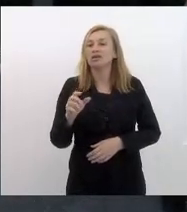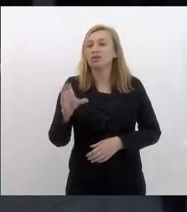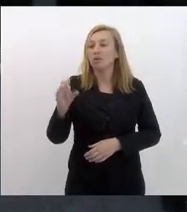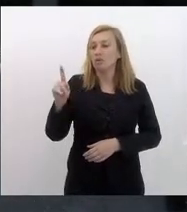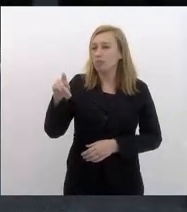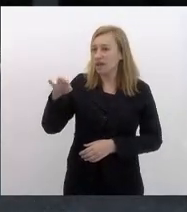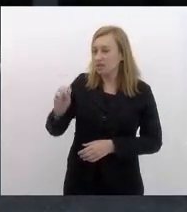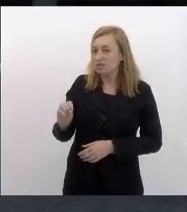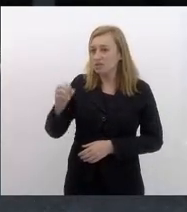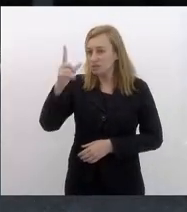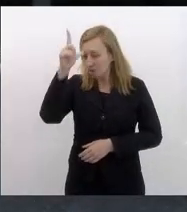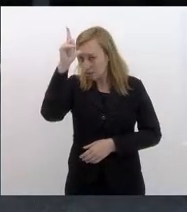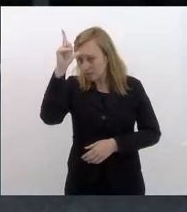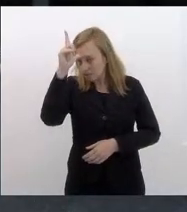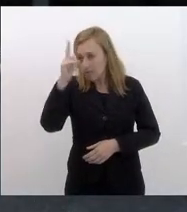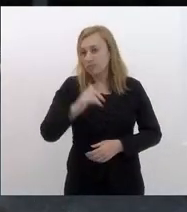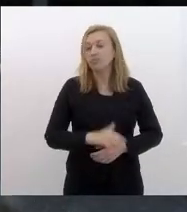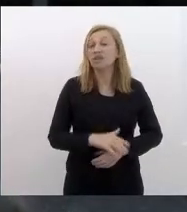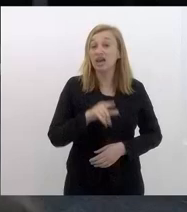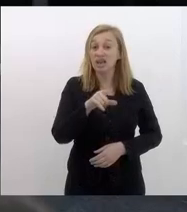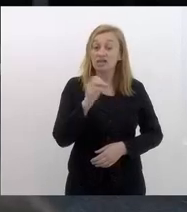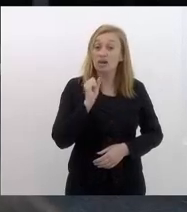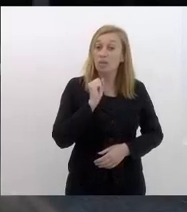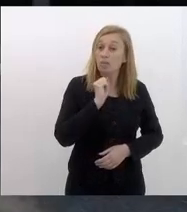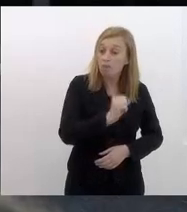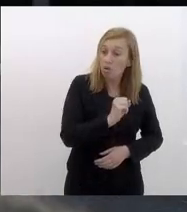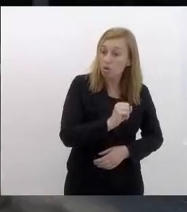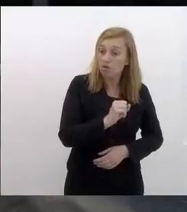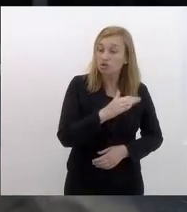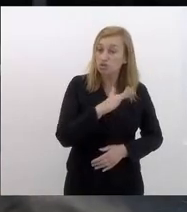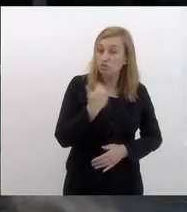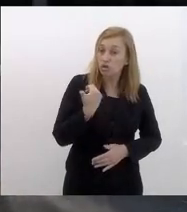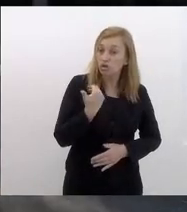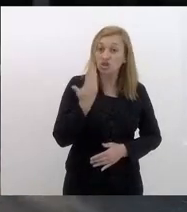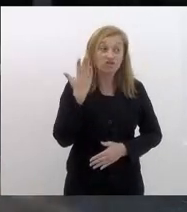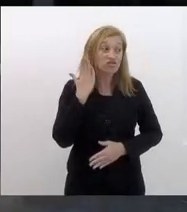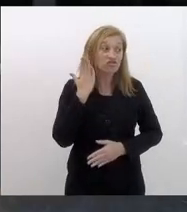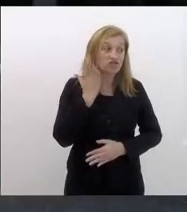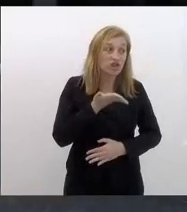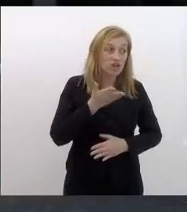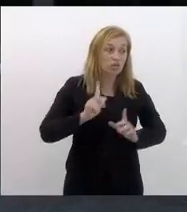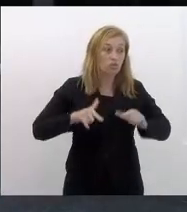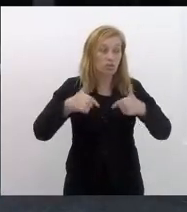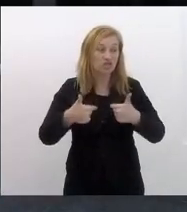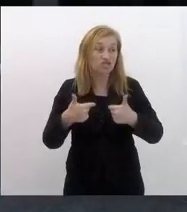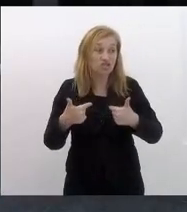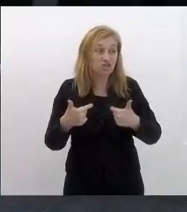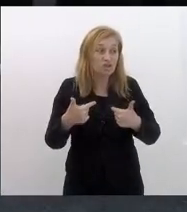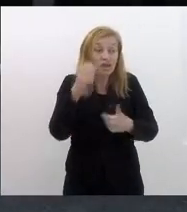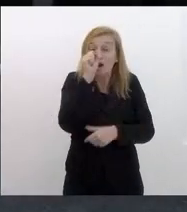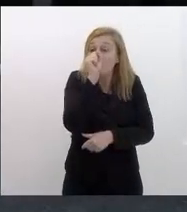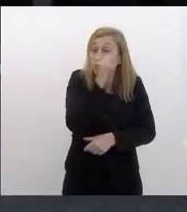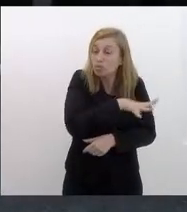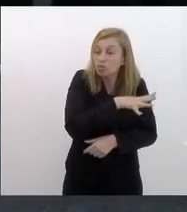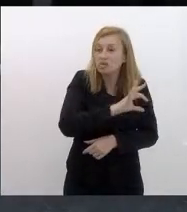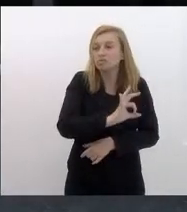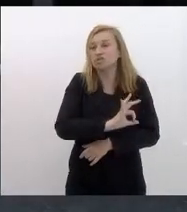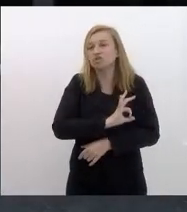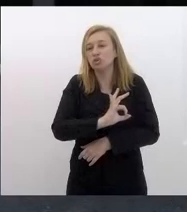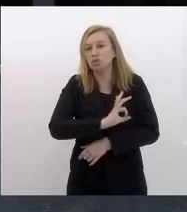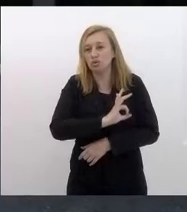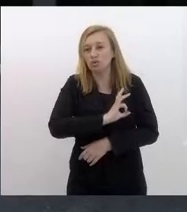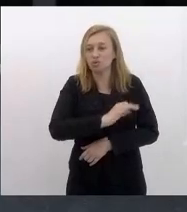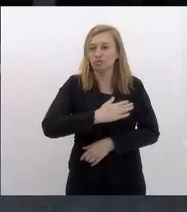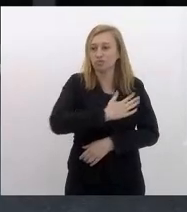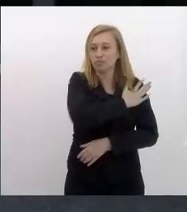que este assassinato é resultado direto de uma ação completamente absurda da polícia militar no